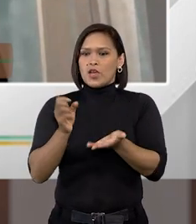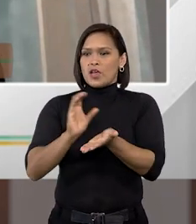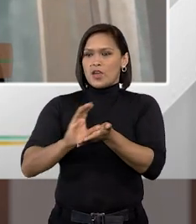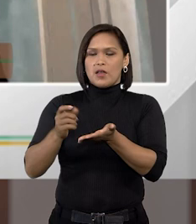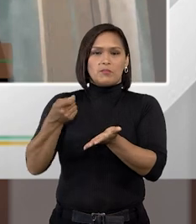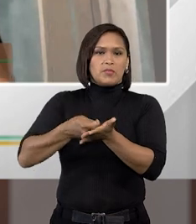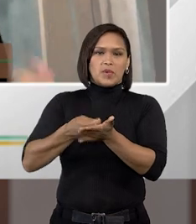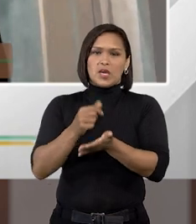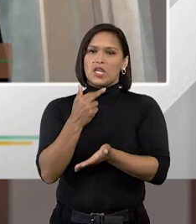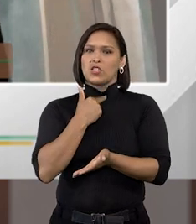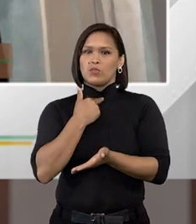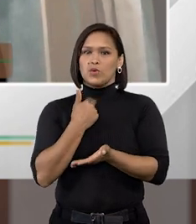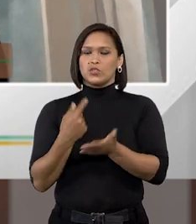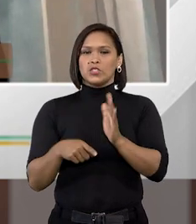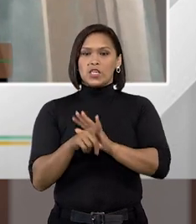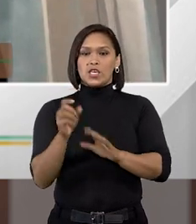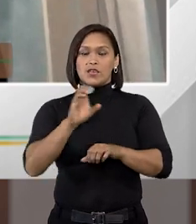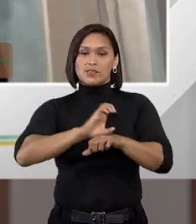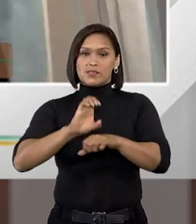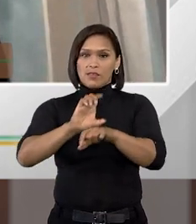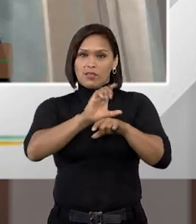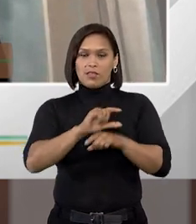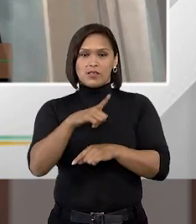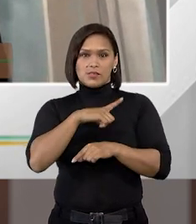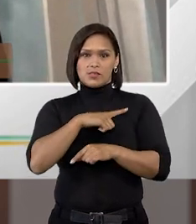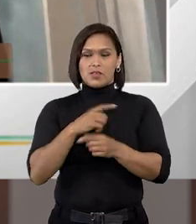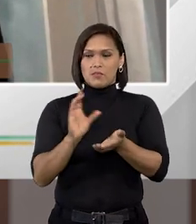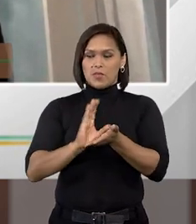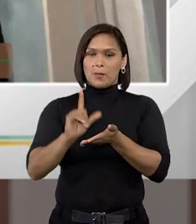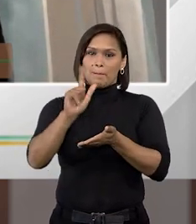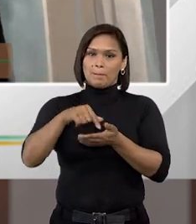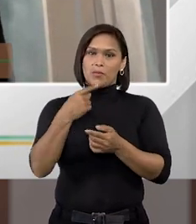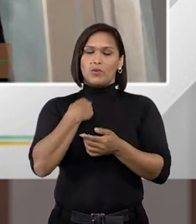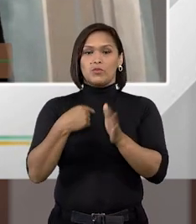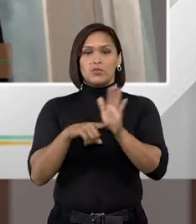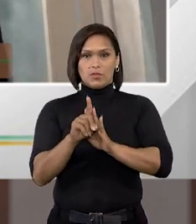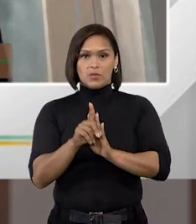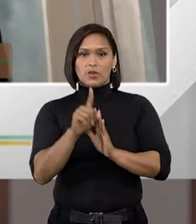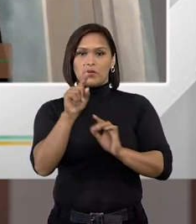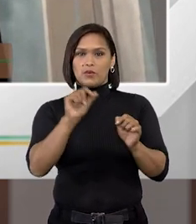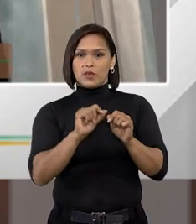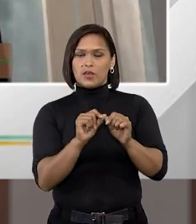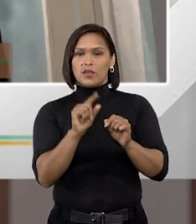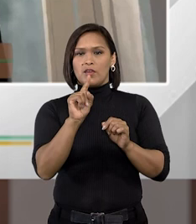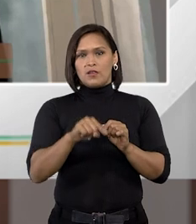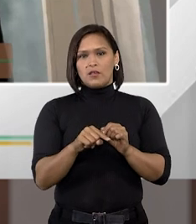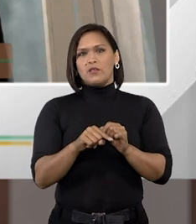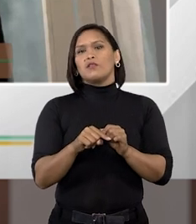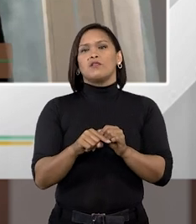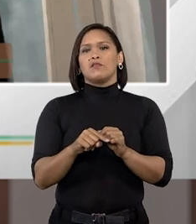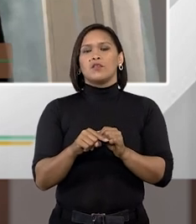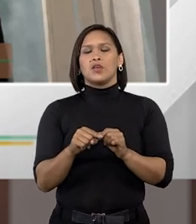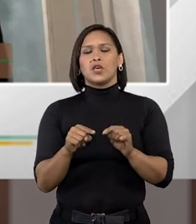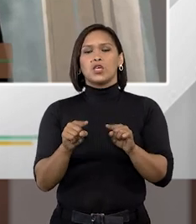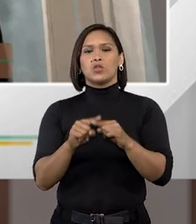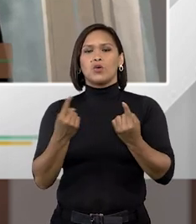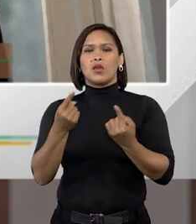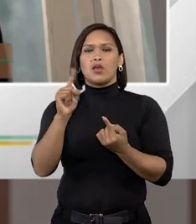que são vedados alguns benefícios estatais bom, se tratando da pergunta que é feita pelo programa